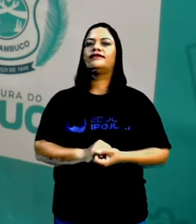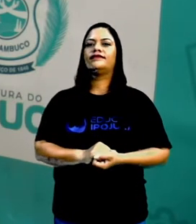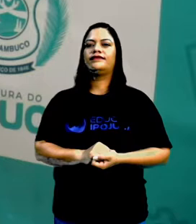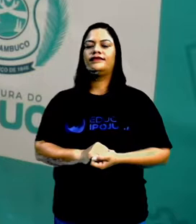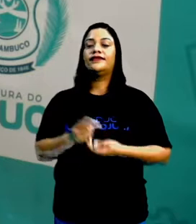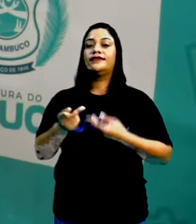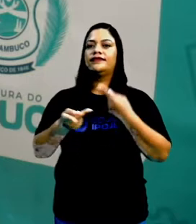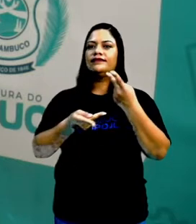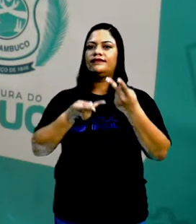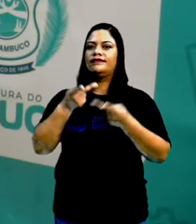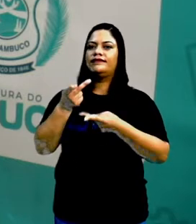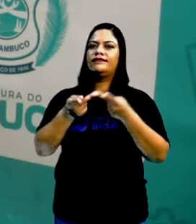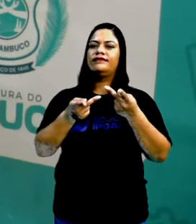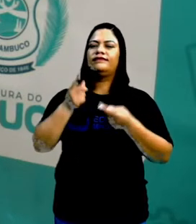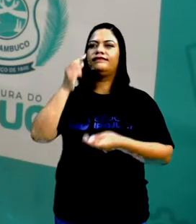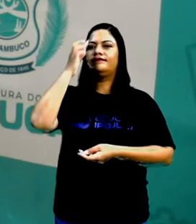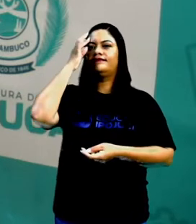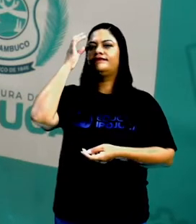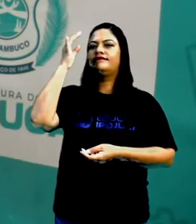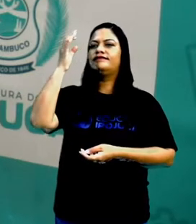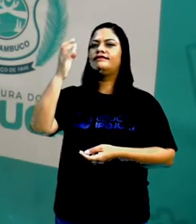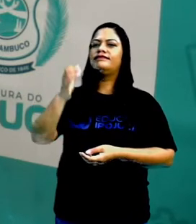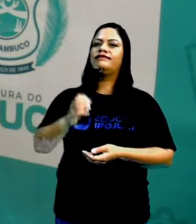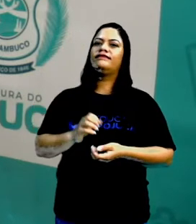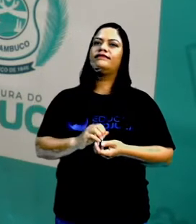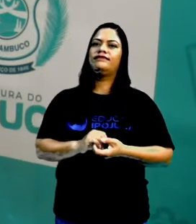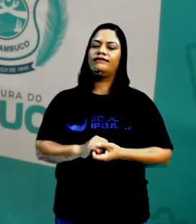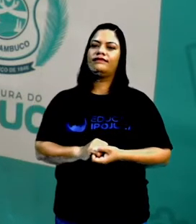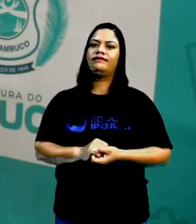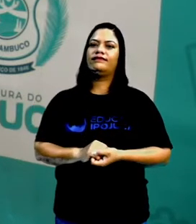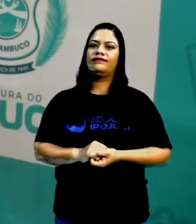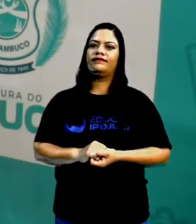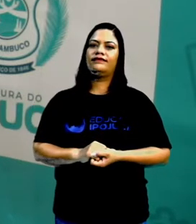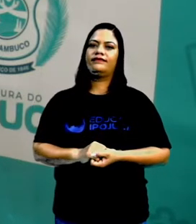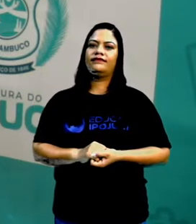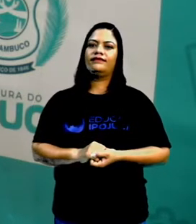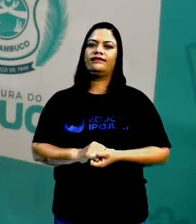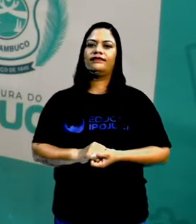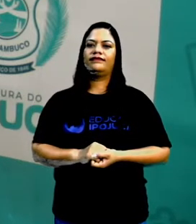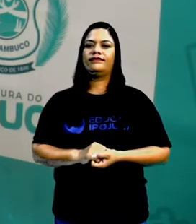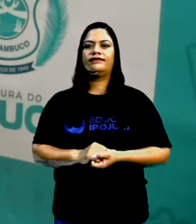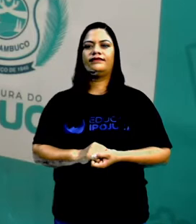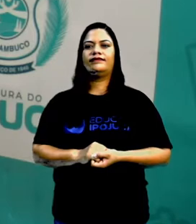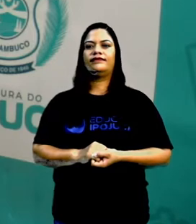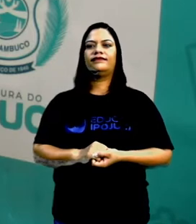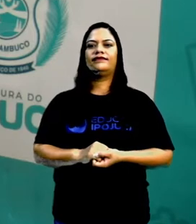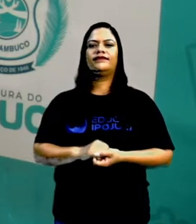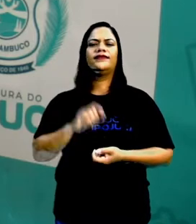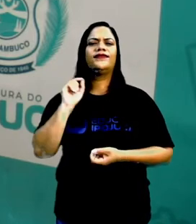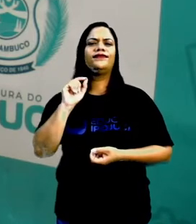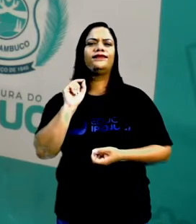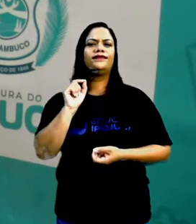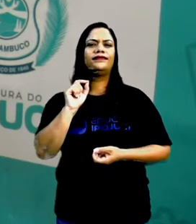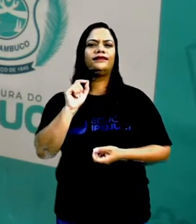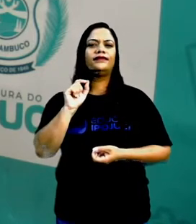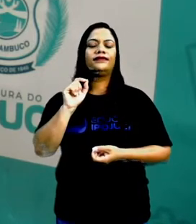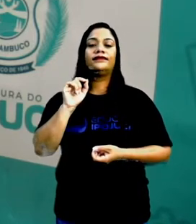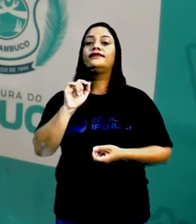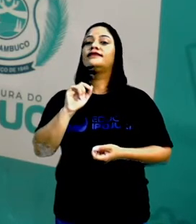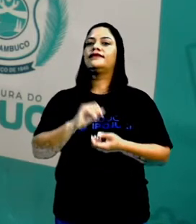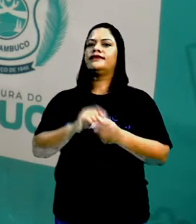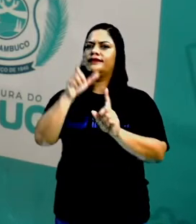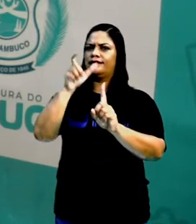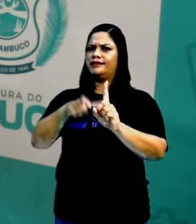Falando Horácio está contando Essa invenção Aí aqui ele já vai perguntar O que ele pensou? Já